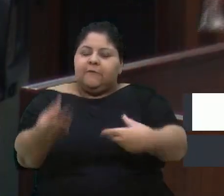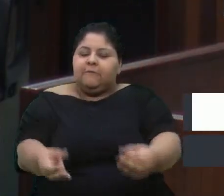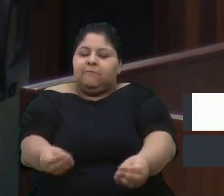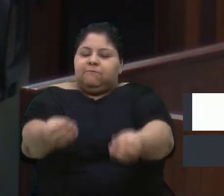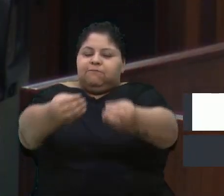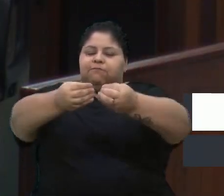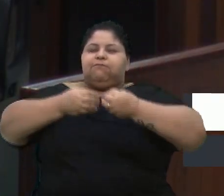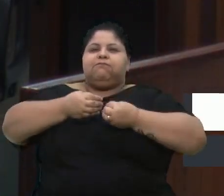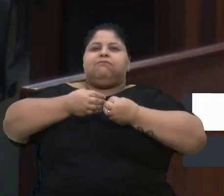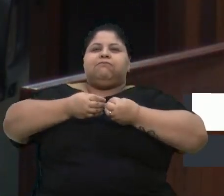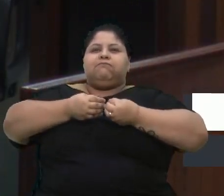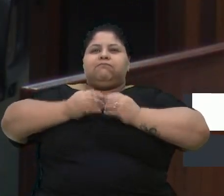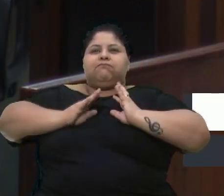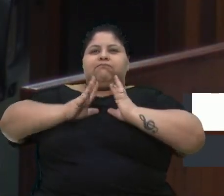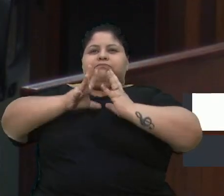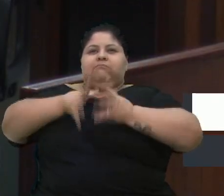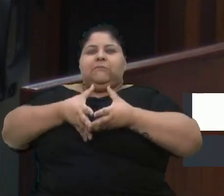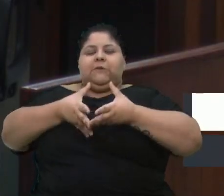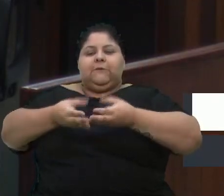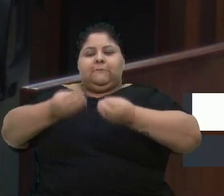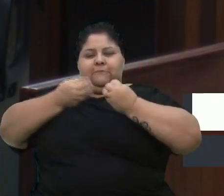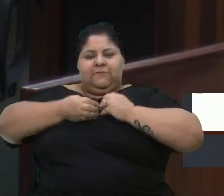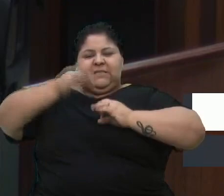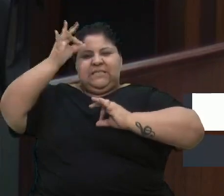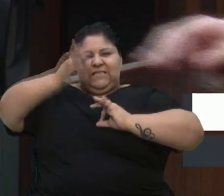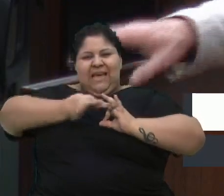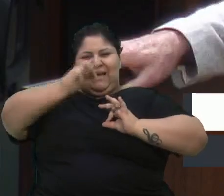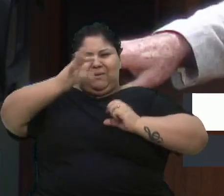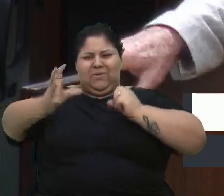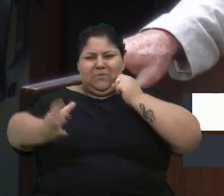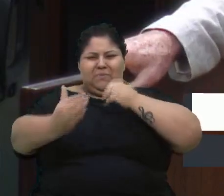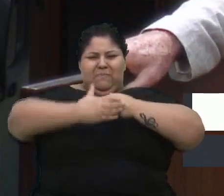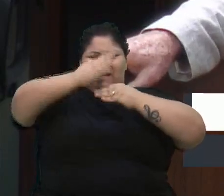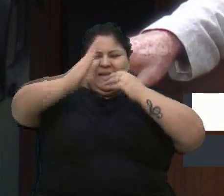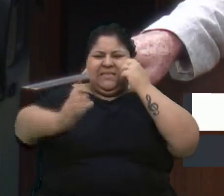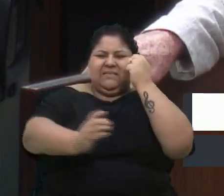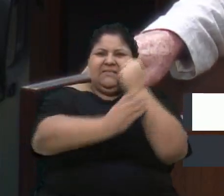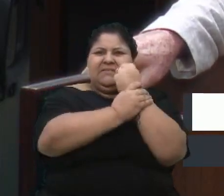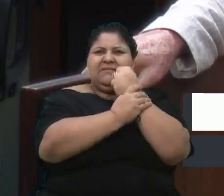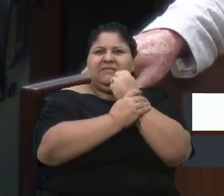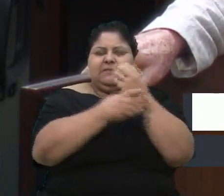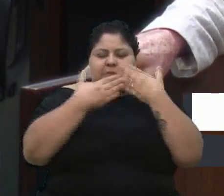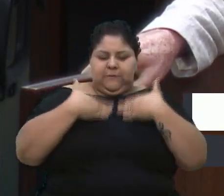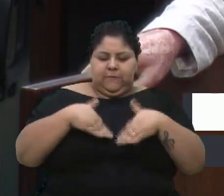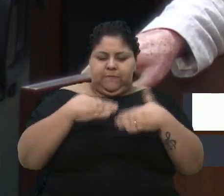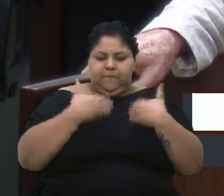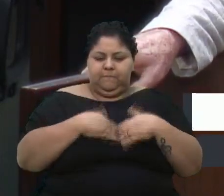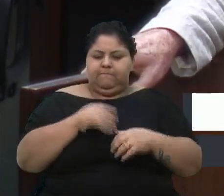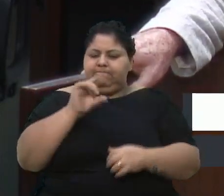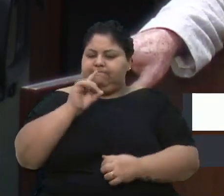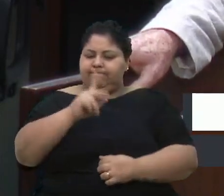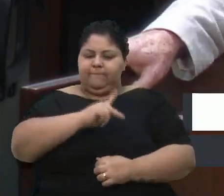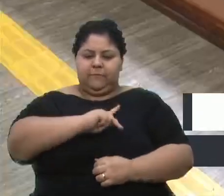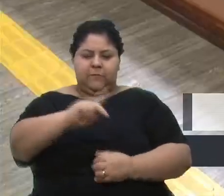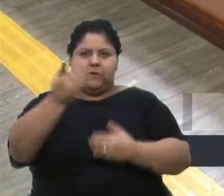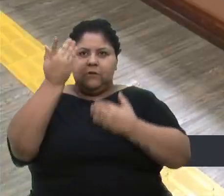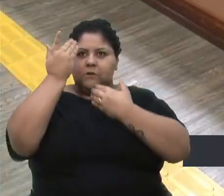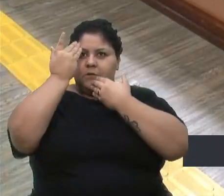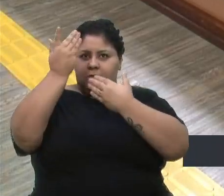essa ferramenta, que nos trará, com certeza, mais segurança e mais tranquilidade. Era isso, meu muito obrigado.